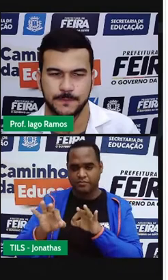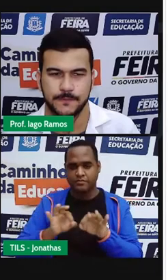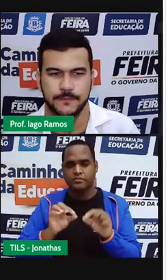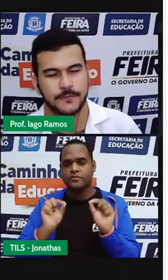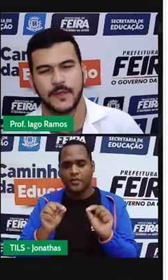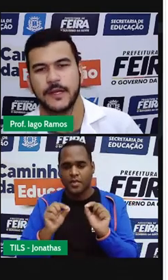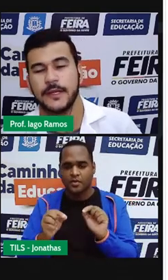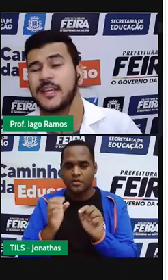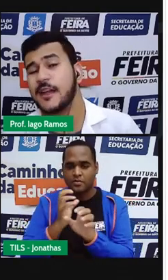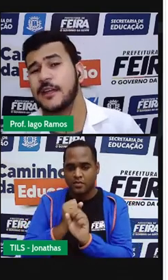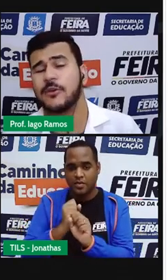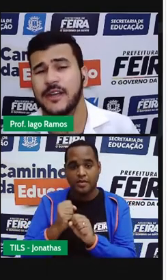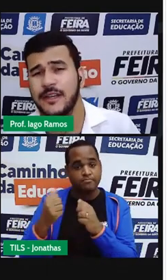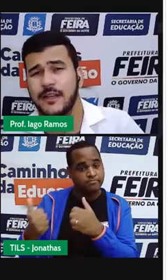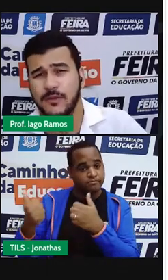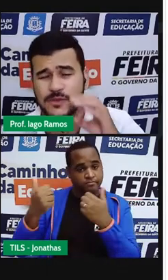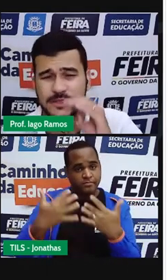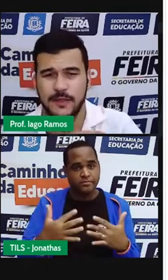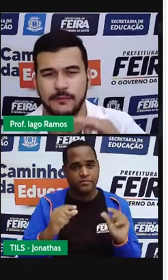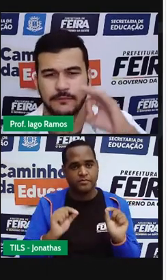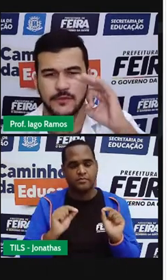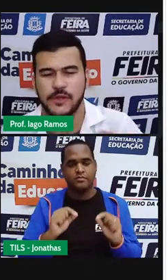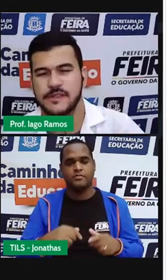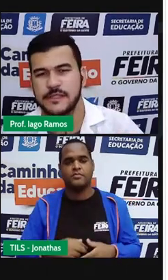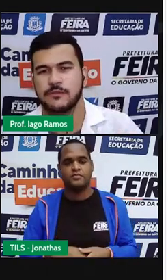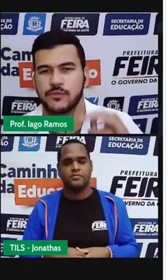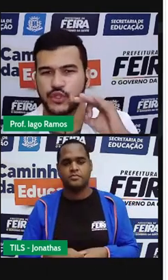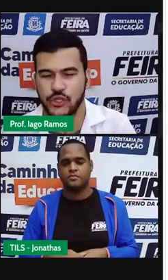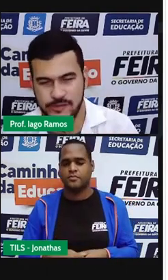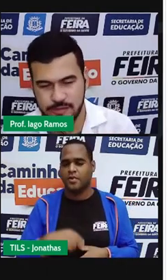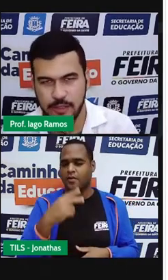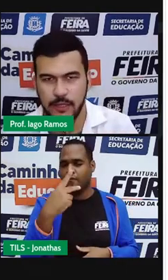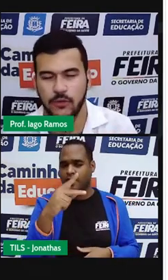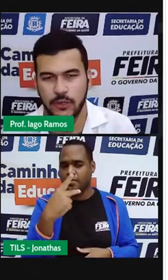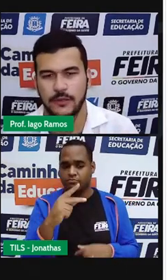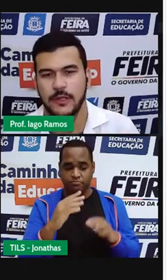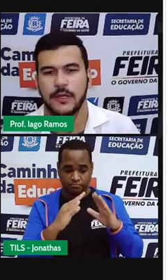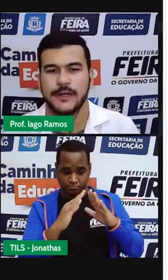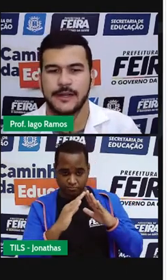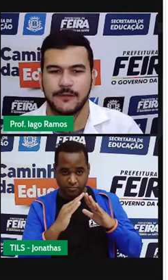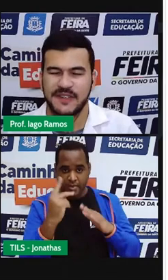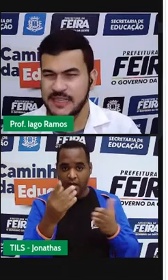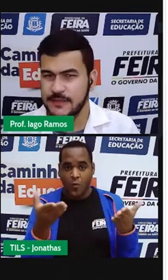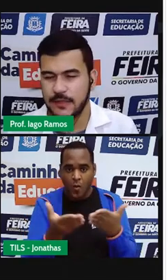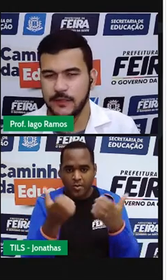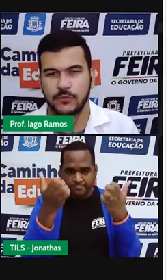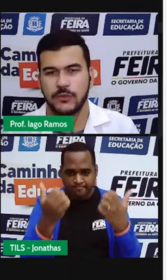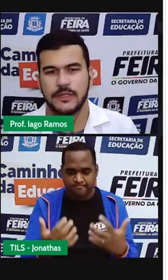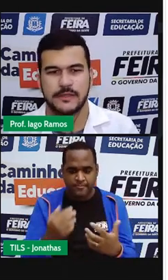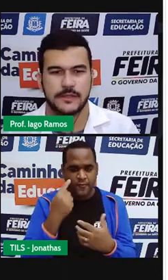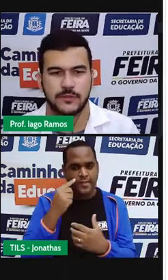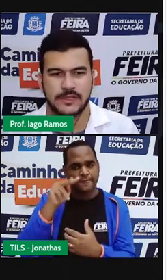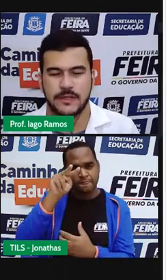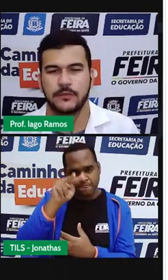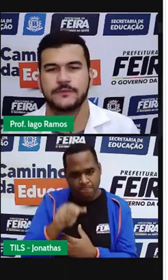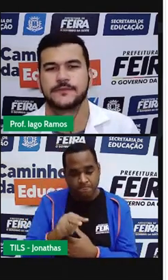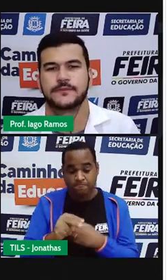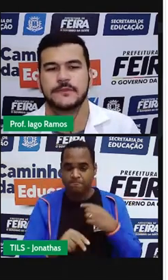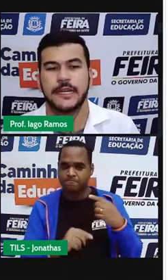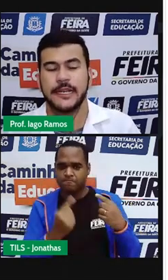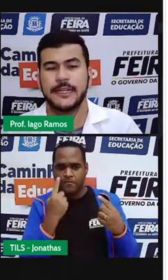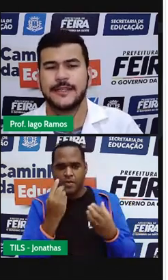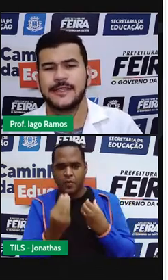só. E aí eu queria que você, sozinho, sozinha, agora, fizesse a leitura dessa situação